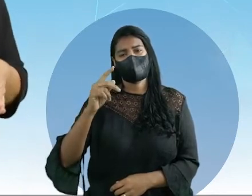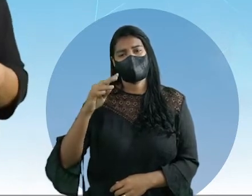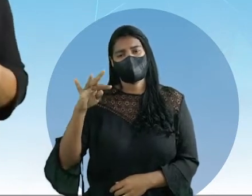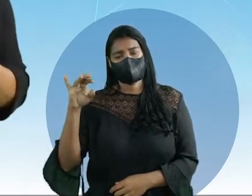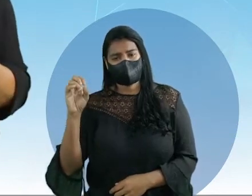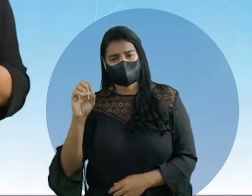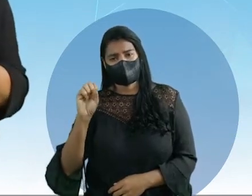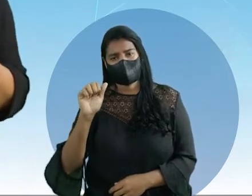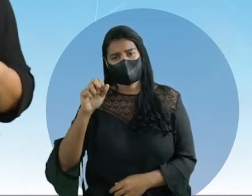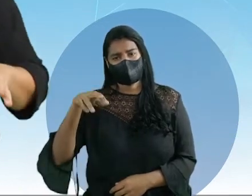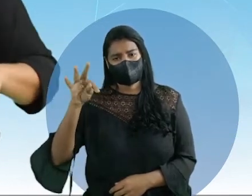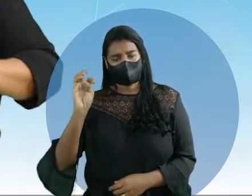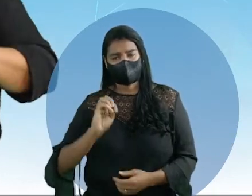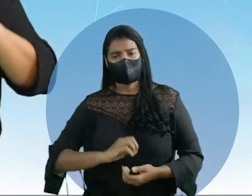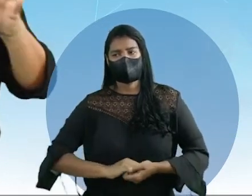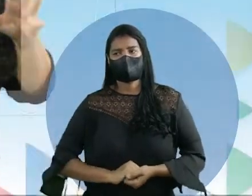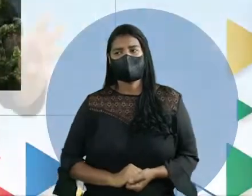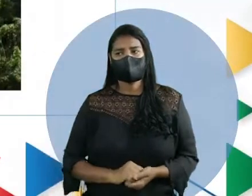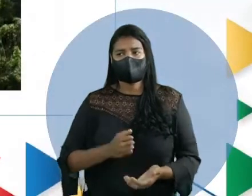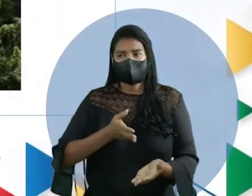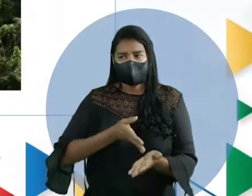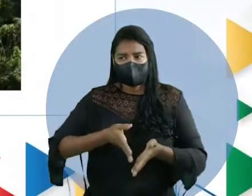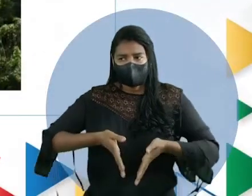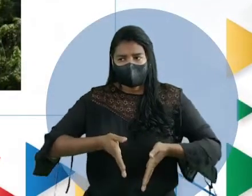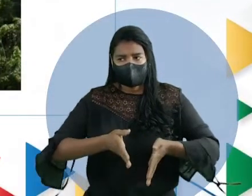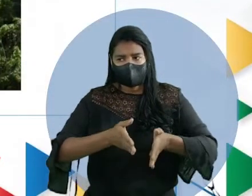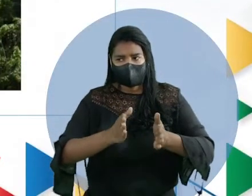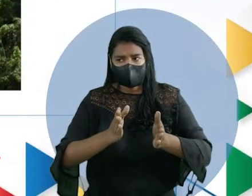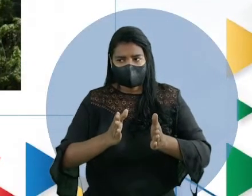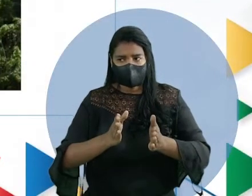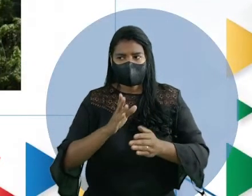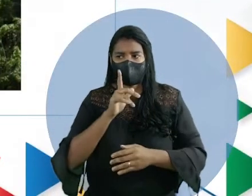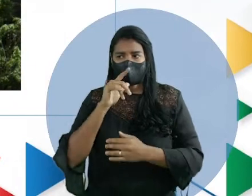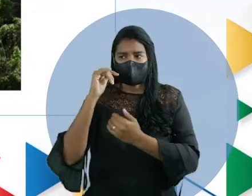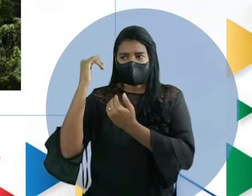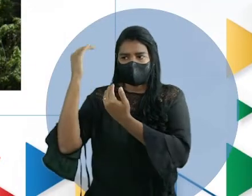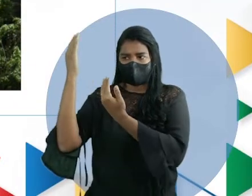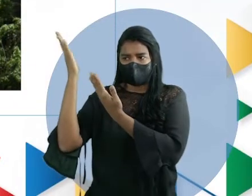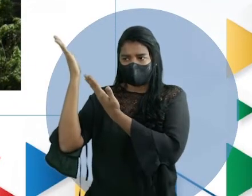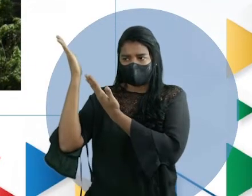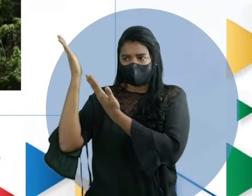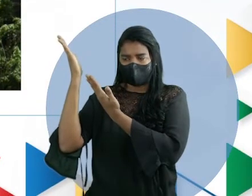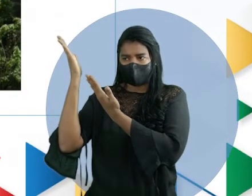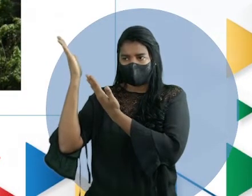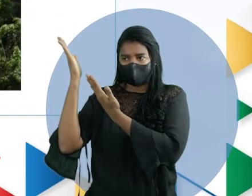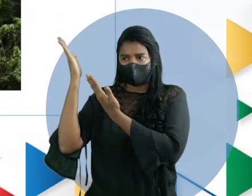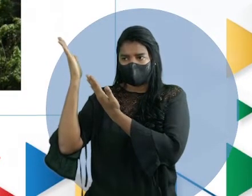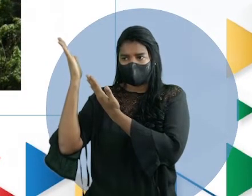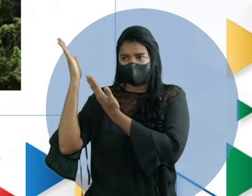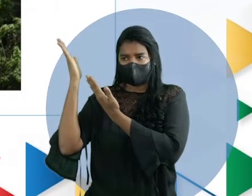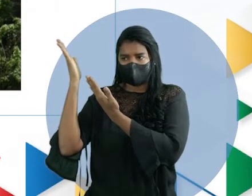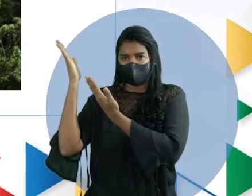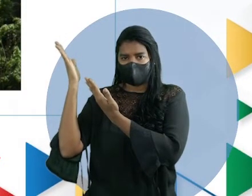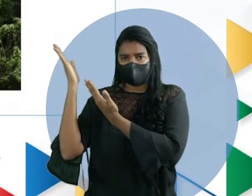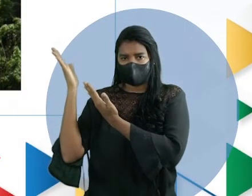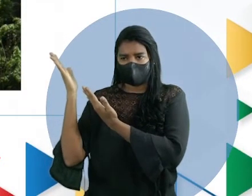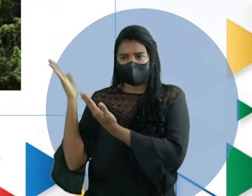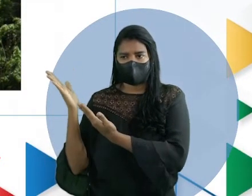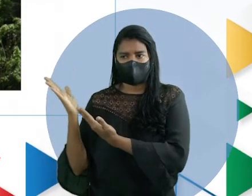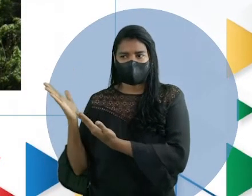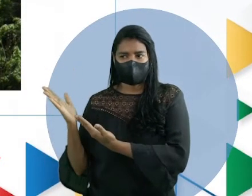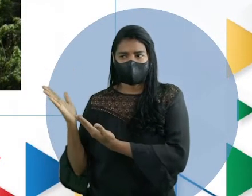caminho de águas rodeada por floresta. Veja que folha por todo lado, todo tipo de espécies.